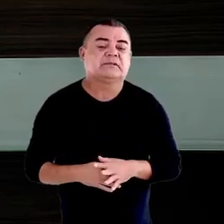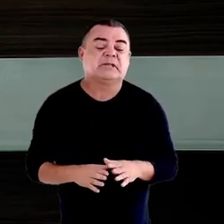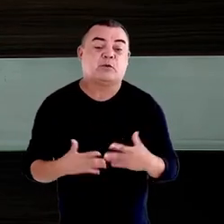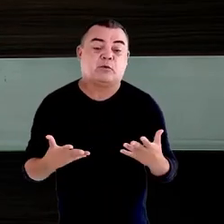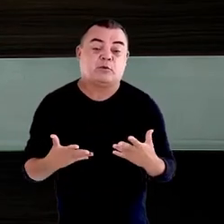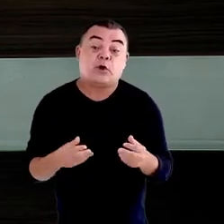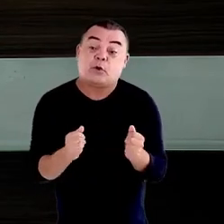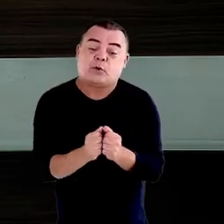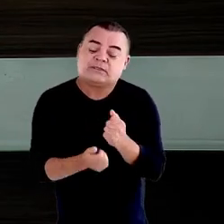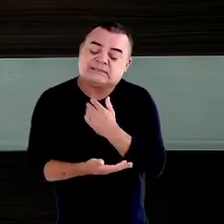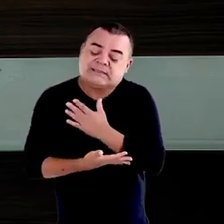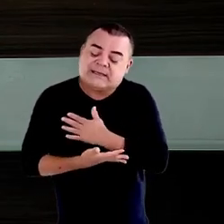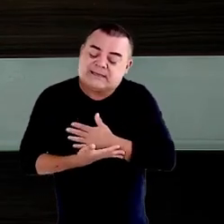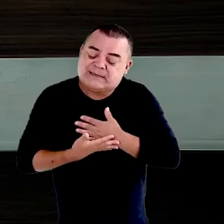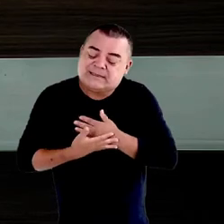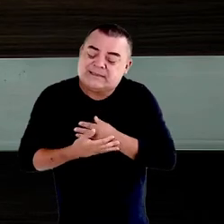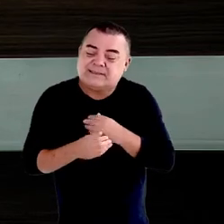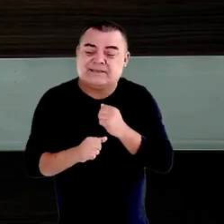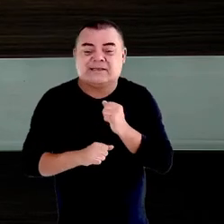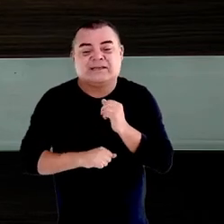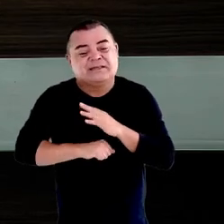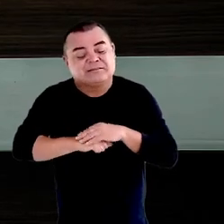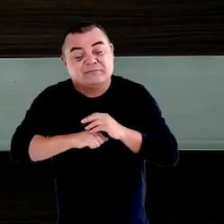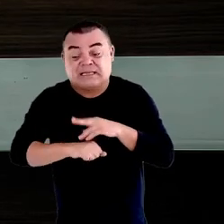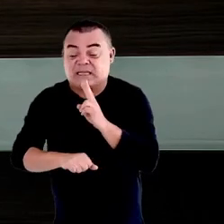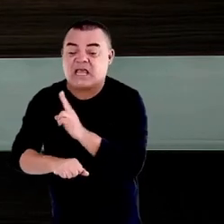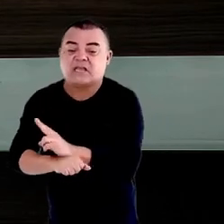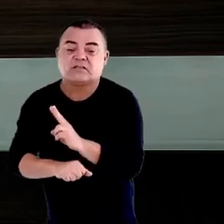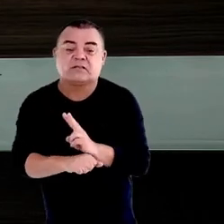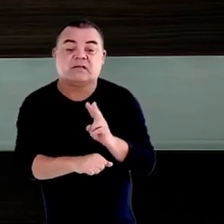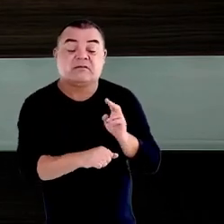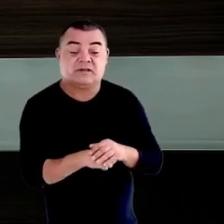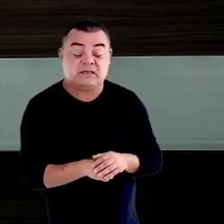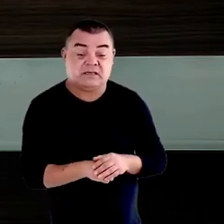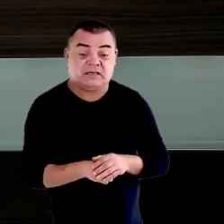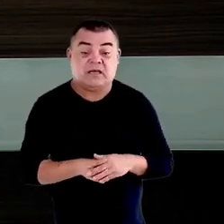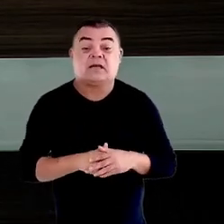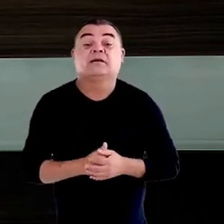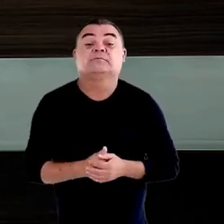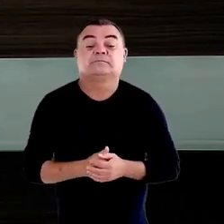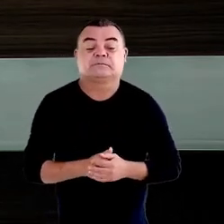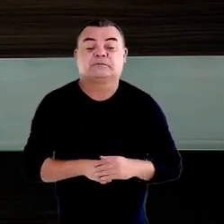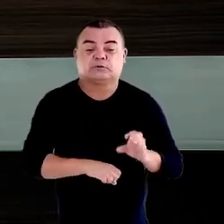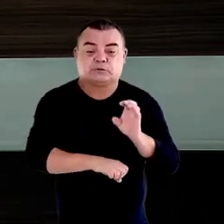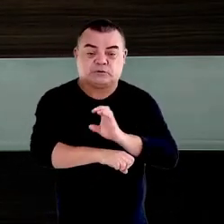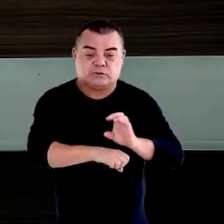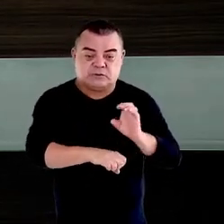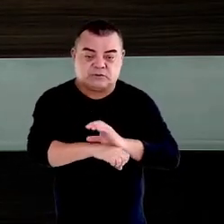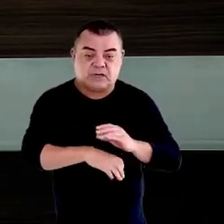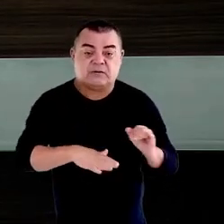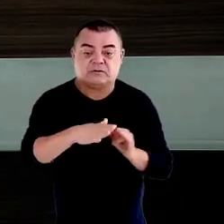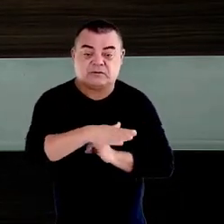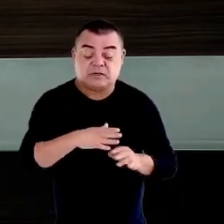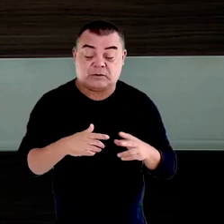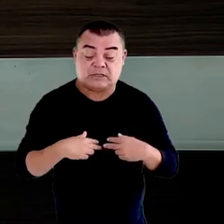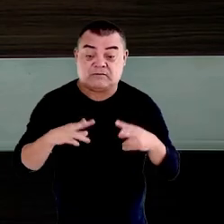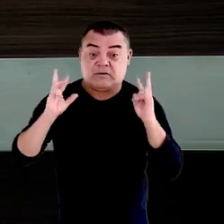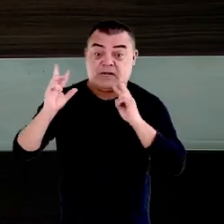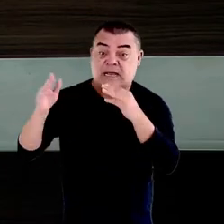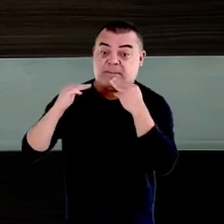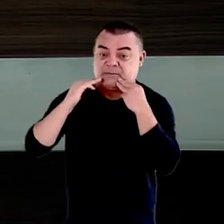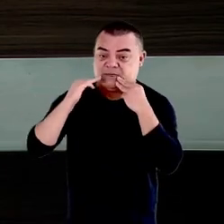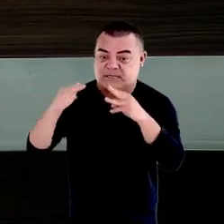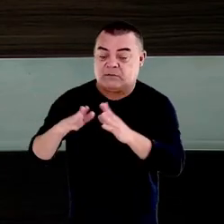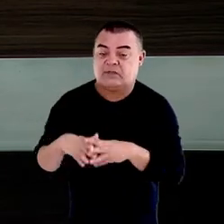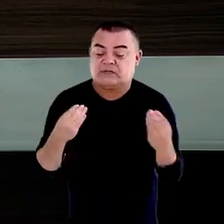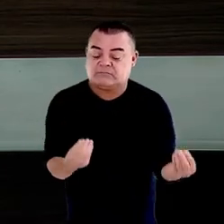carinho, esse cuidado e esse dever institucional e constitucional que a gente vai olhar para essa missão que nos foi